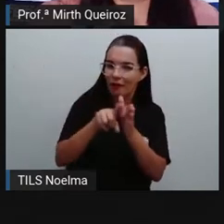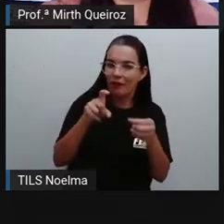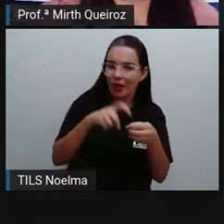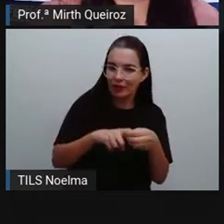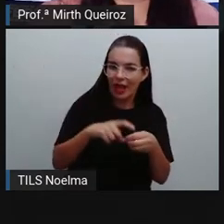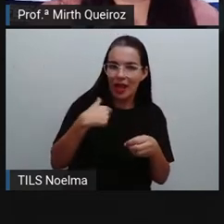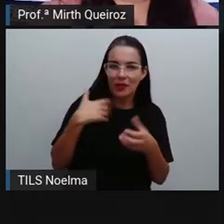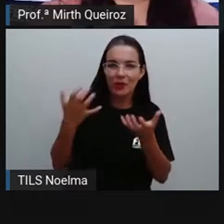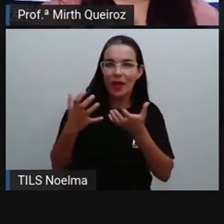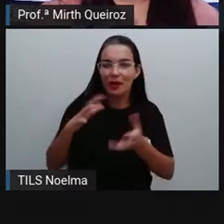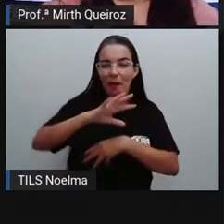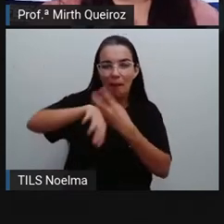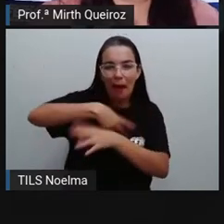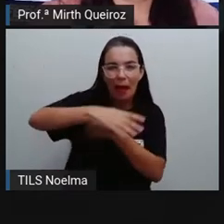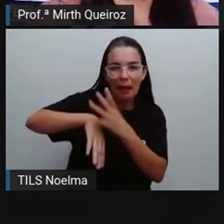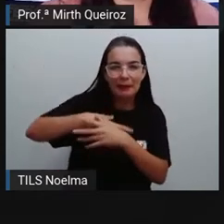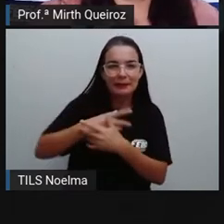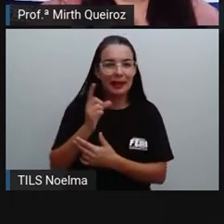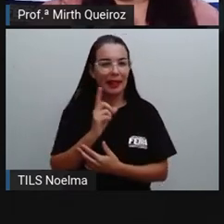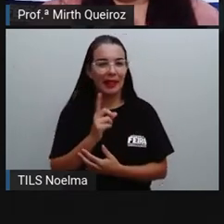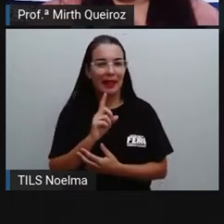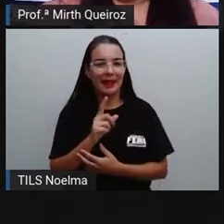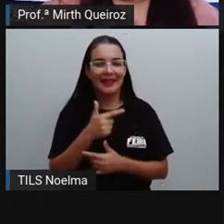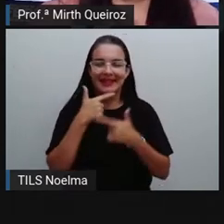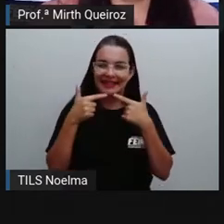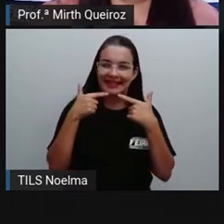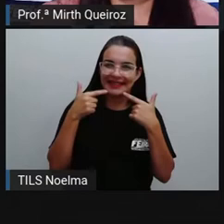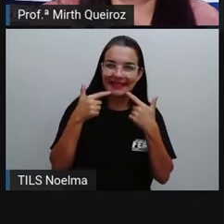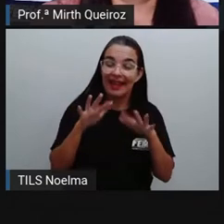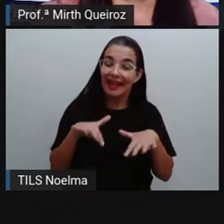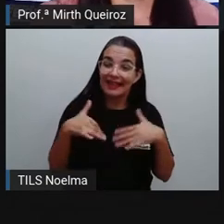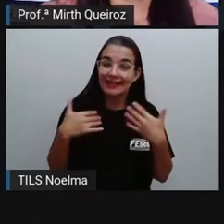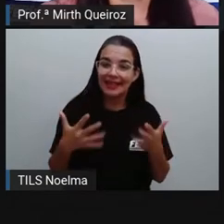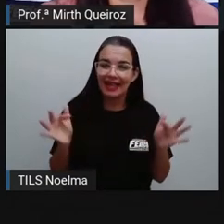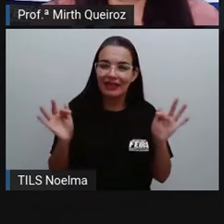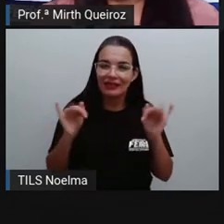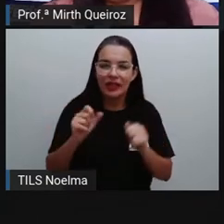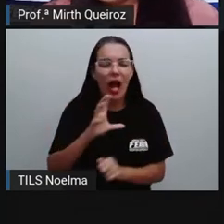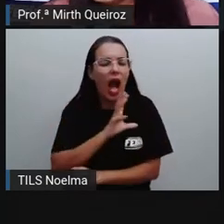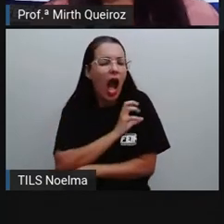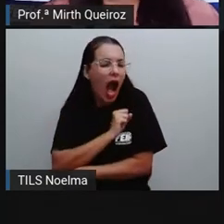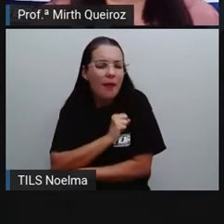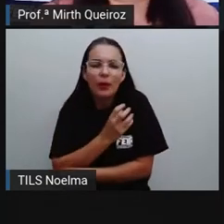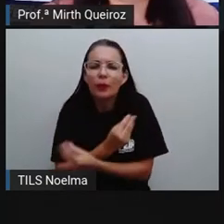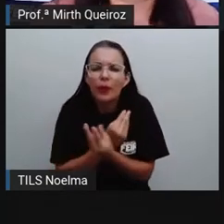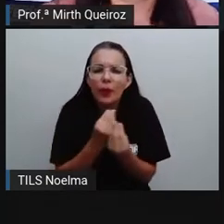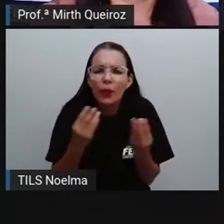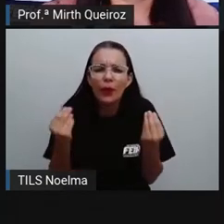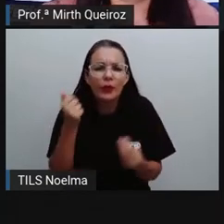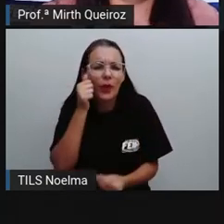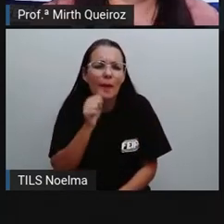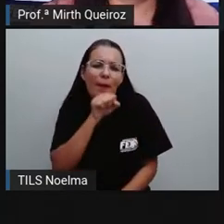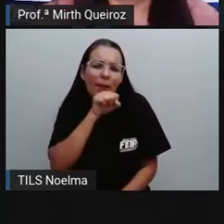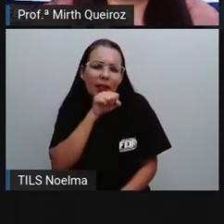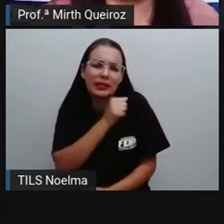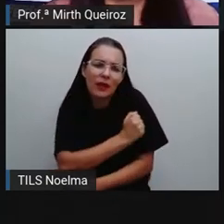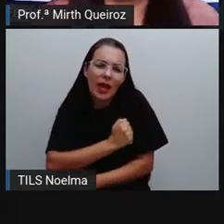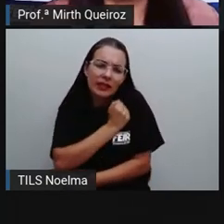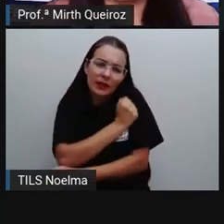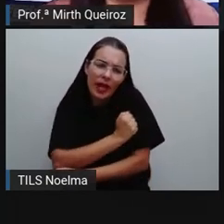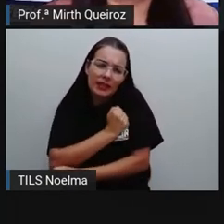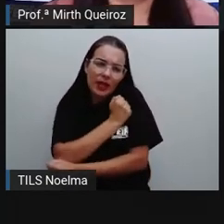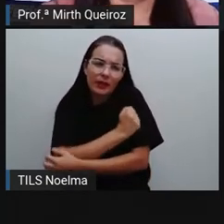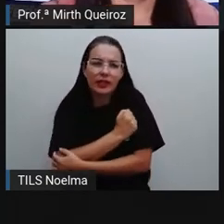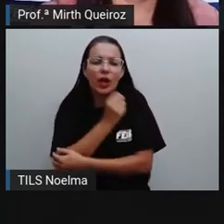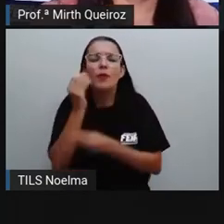saber de bagunça dele por lá. Enfim, te amo muito, manhinha. Saudades, saudades,